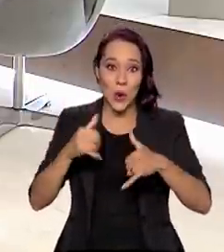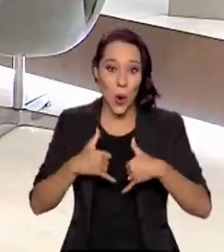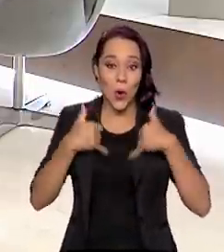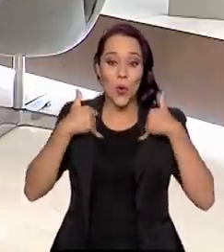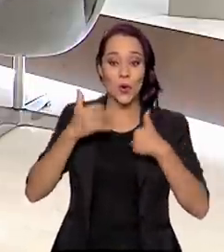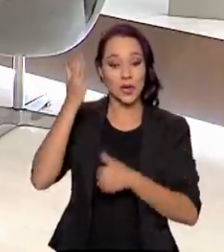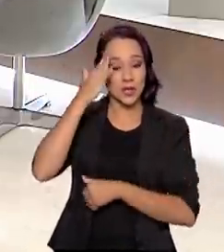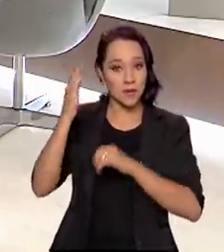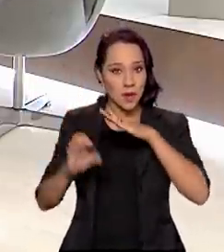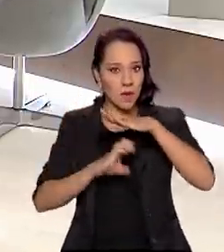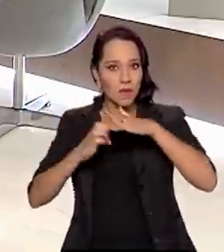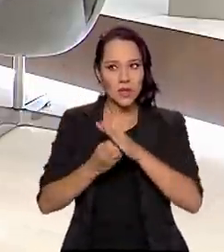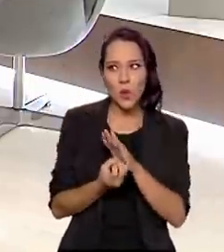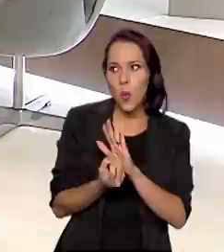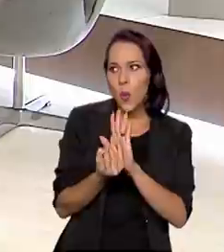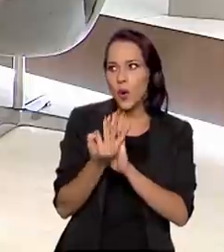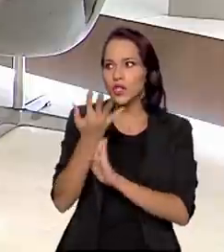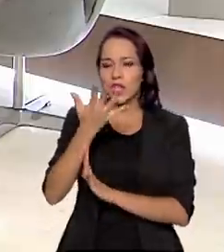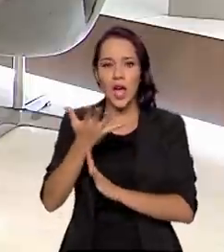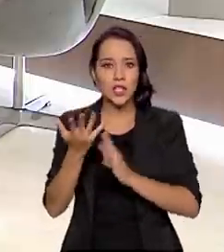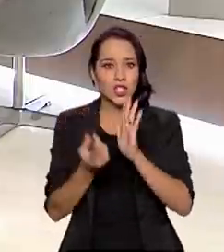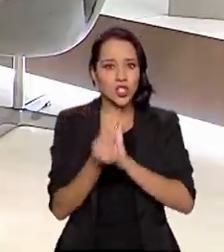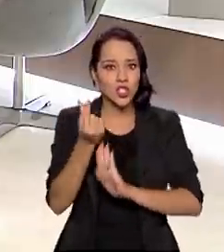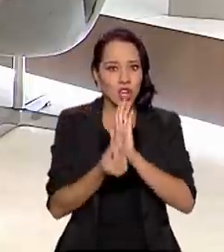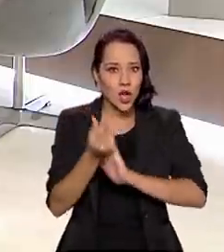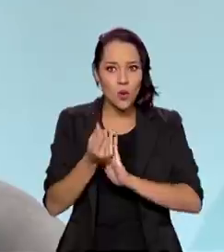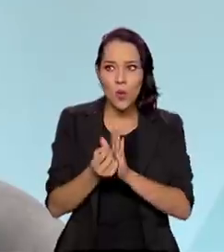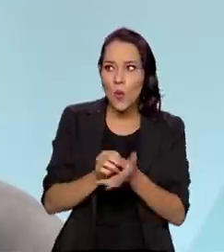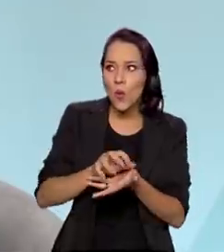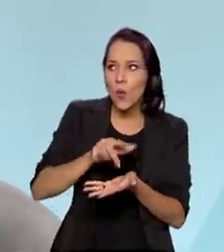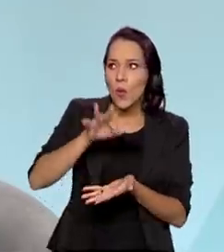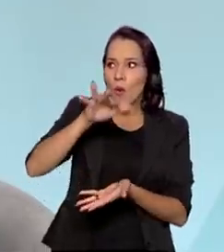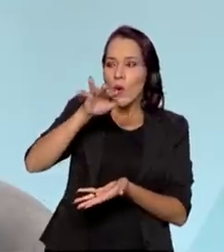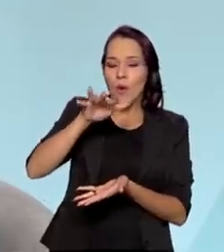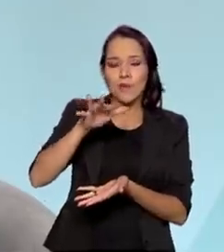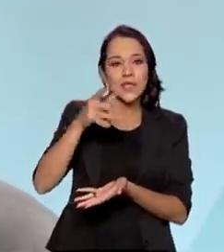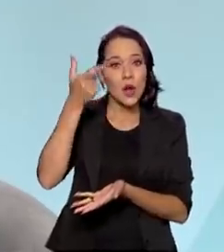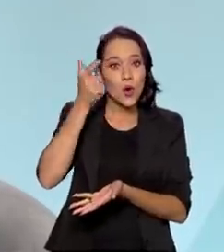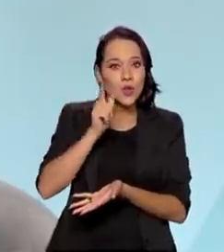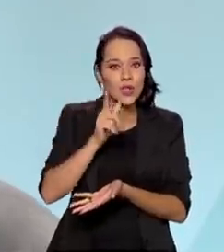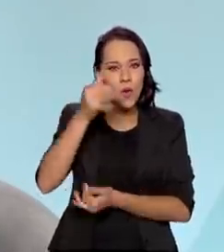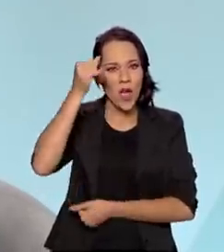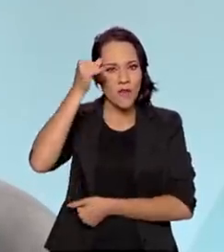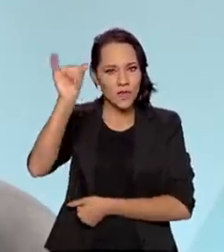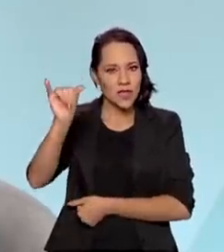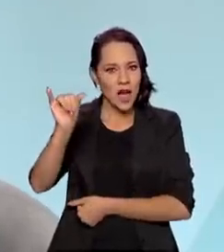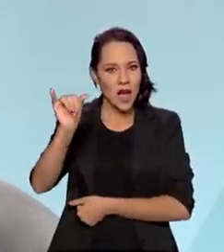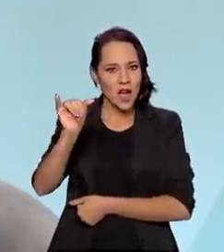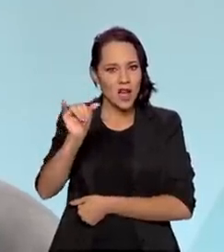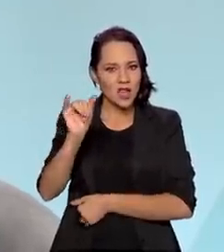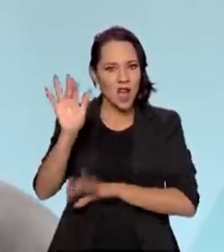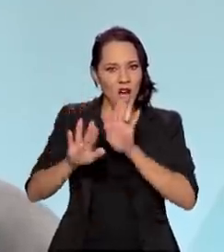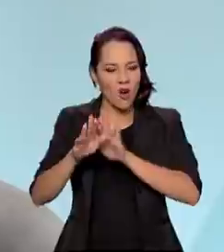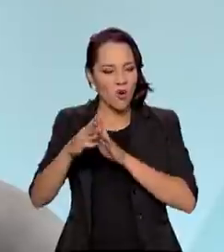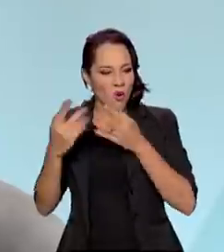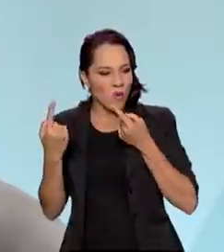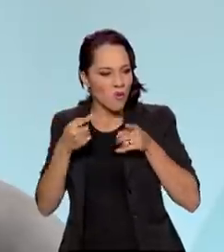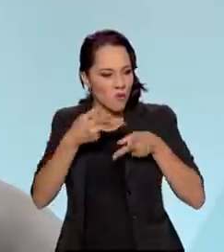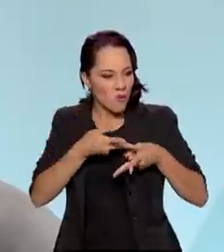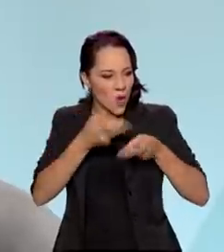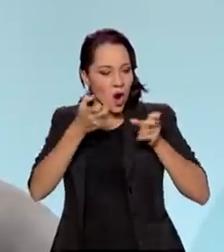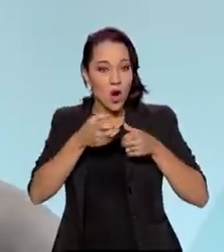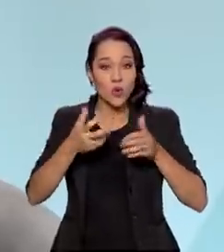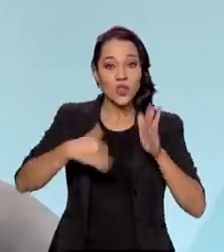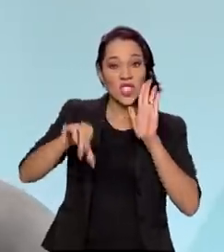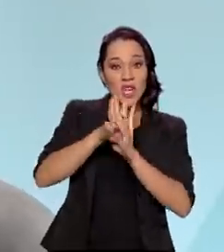que a empresa, apesar desse volume muito alto de recursos, ela conseguiu impedir que algum ataque, os crimes